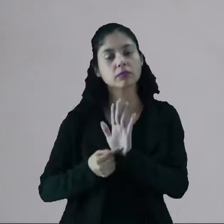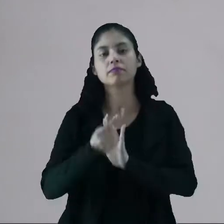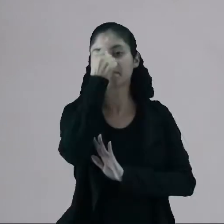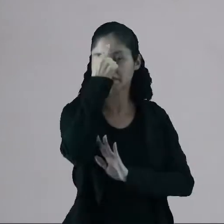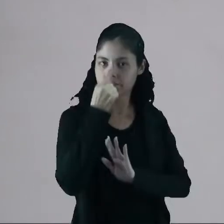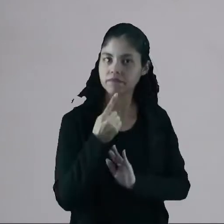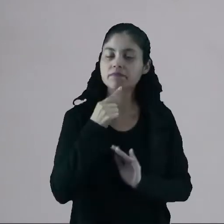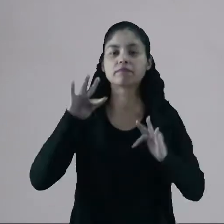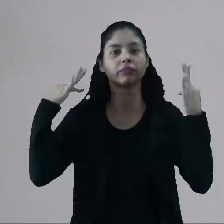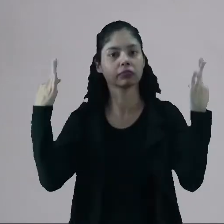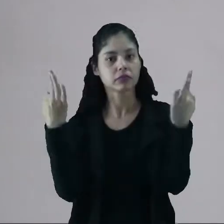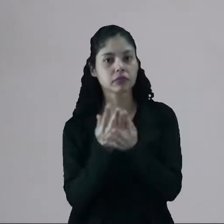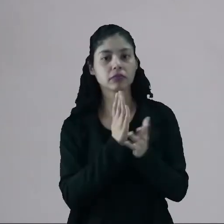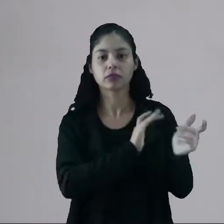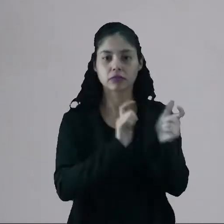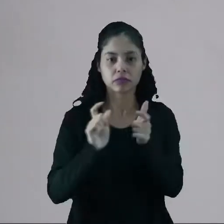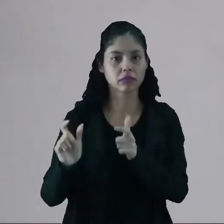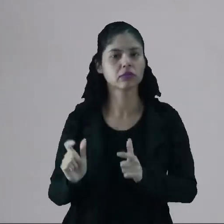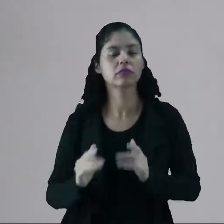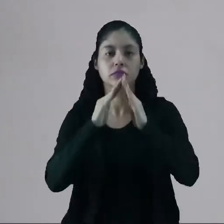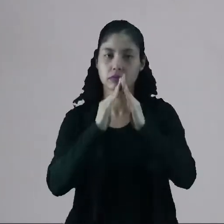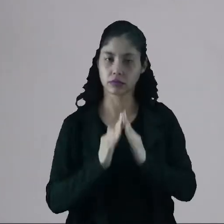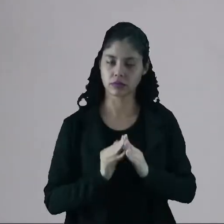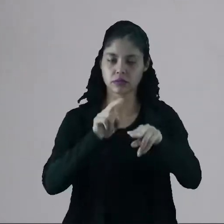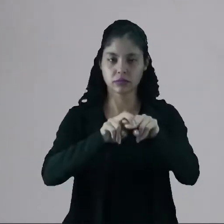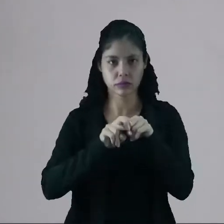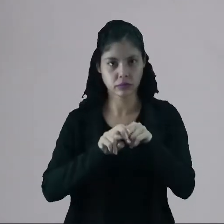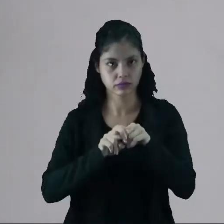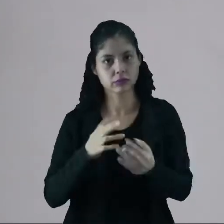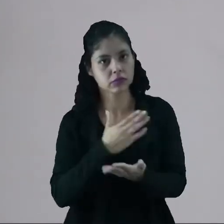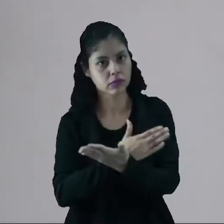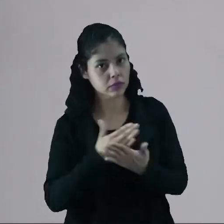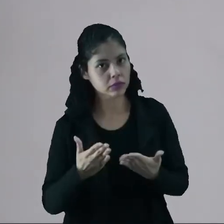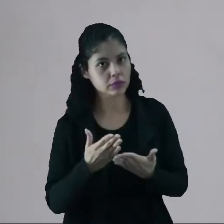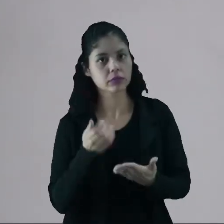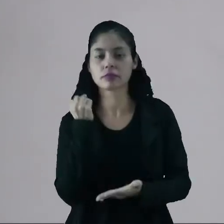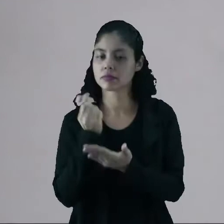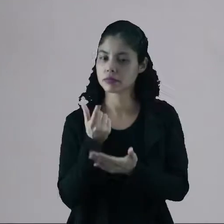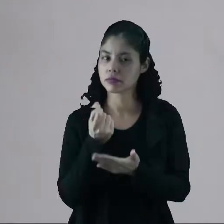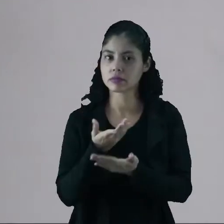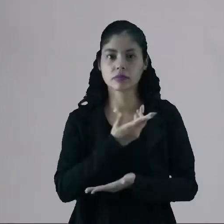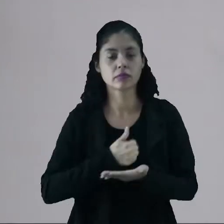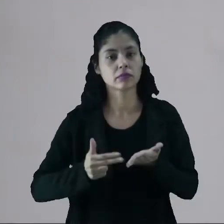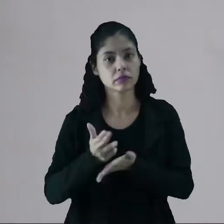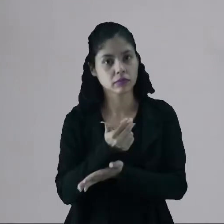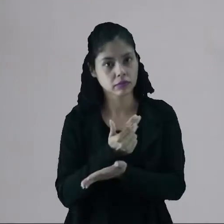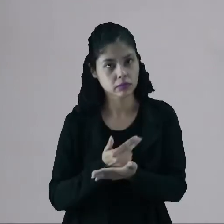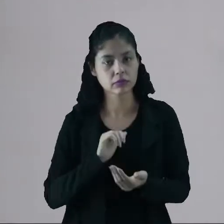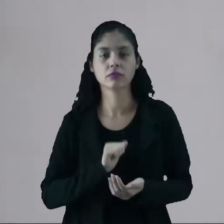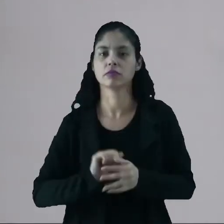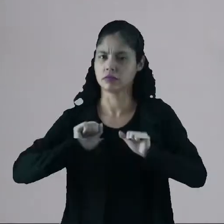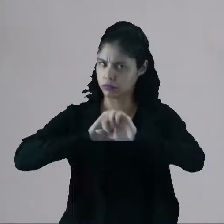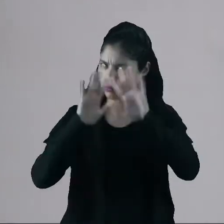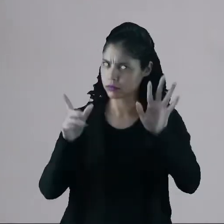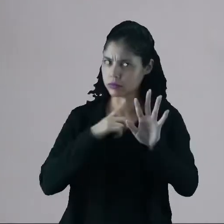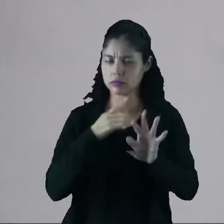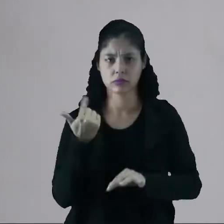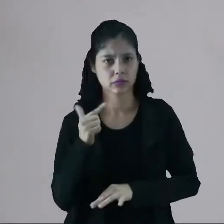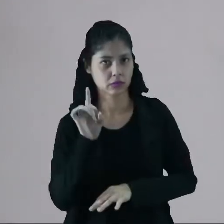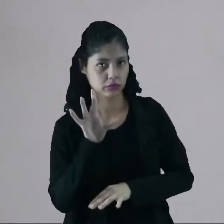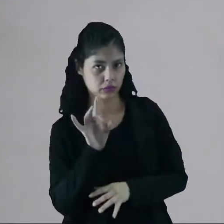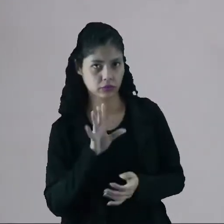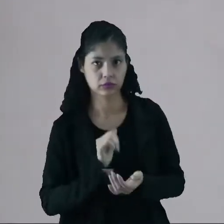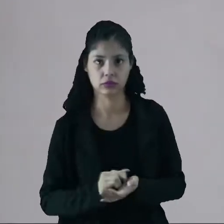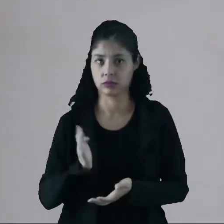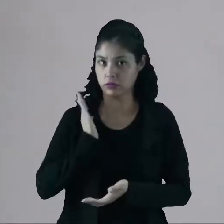imagem, a sua família, o lugar onde eles moravam, por isso que eles começam a financiar a arte. Claro que os mecenas não são só os